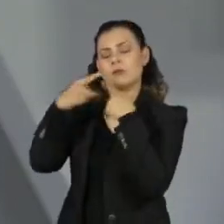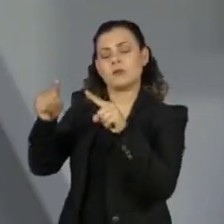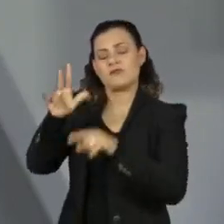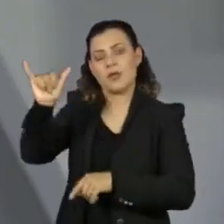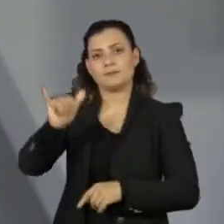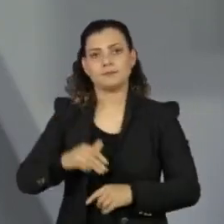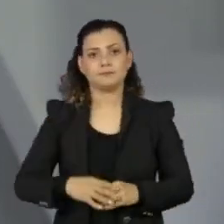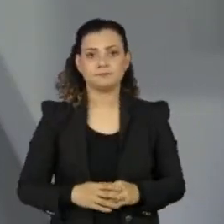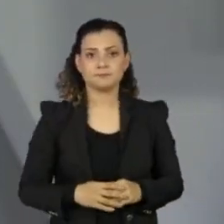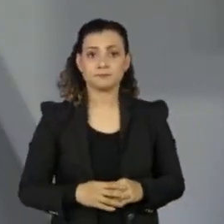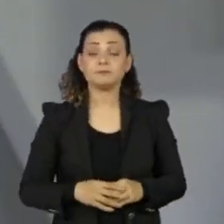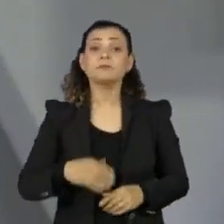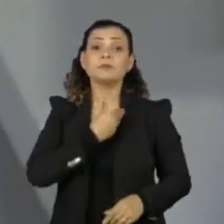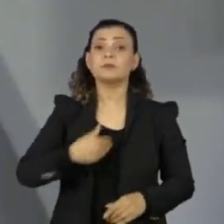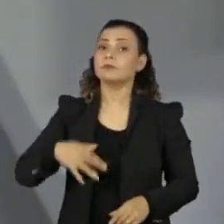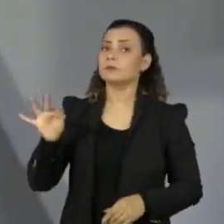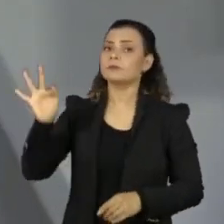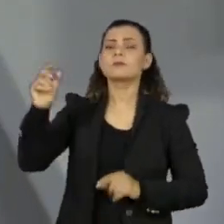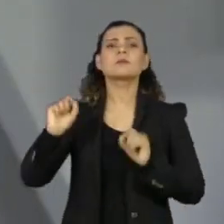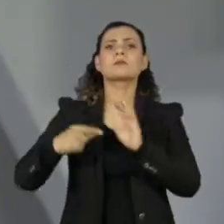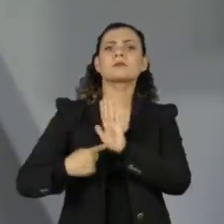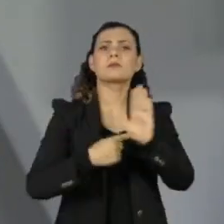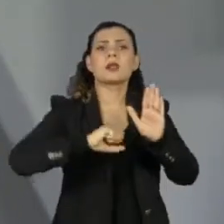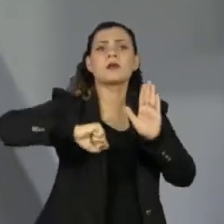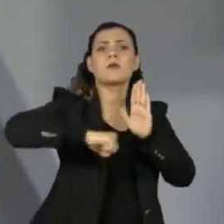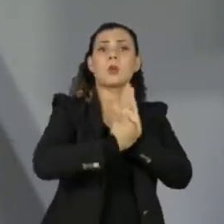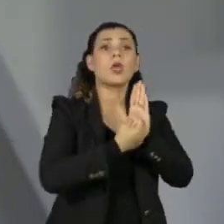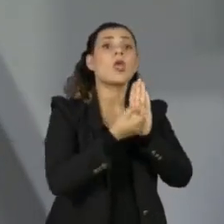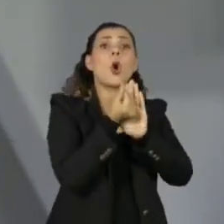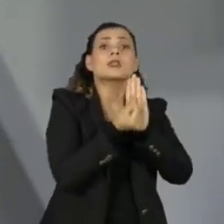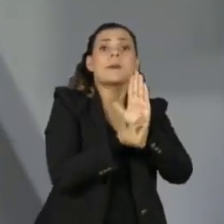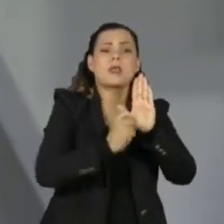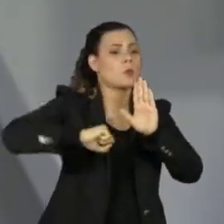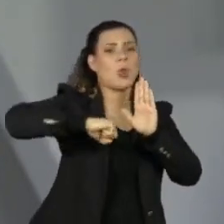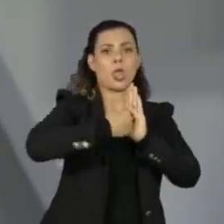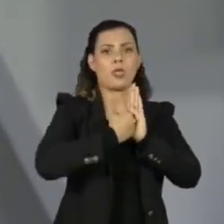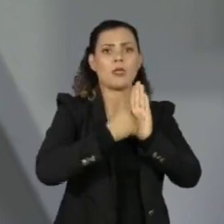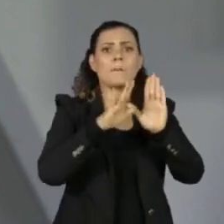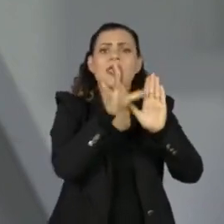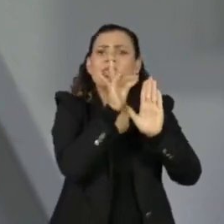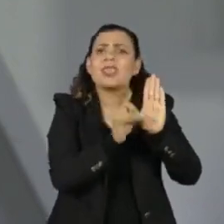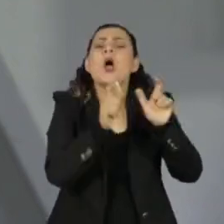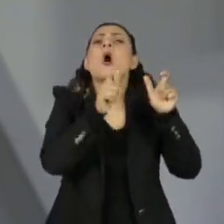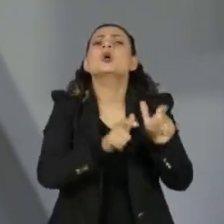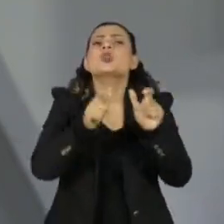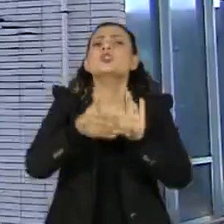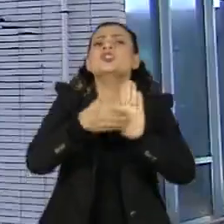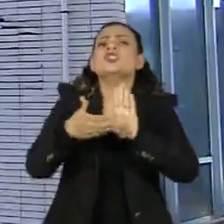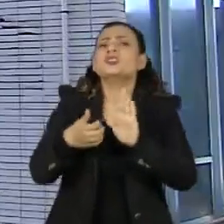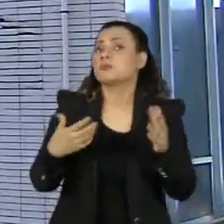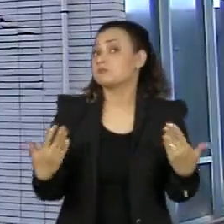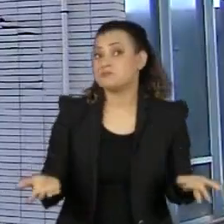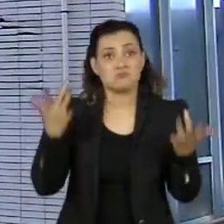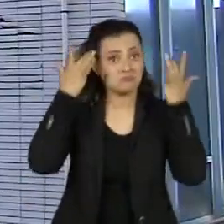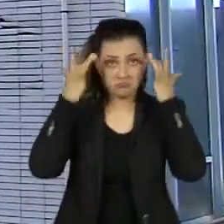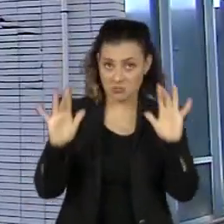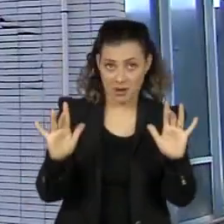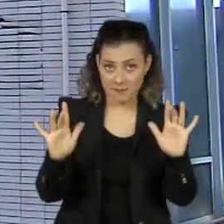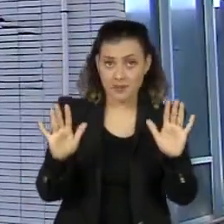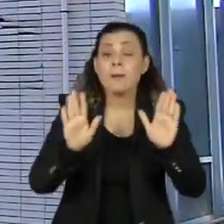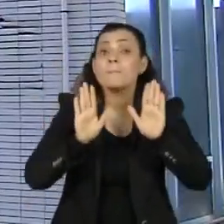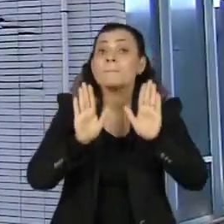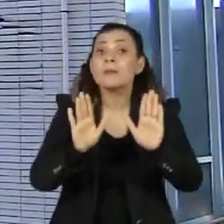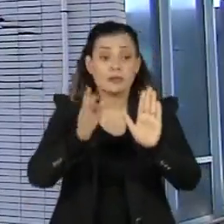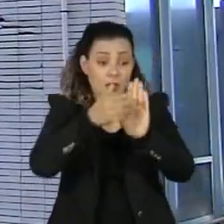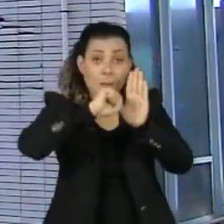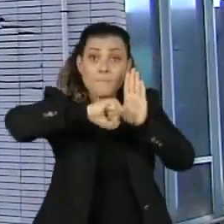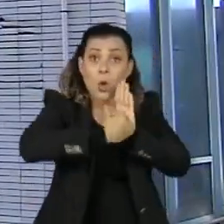O governo federal anunciou um novo bloqueio no orçamento, mas não detalhou as áreas que vão sofrer o corte. O novo